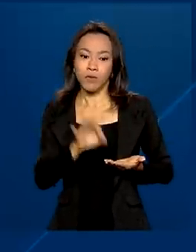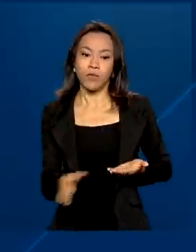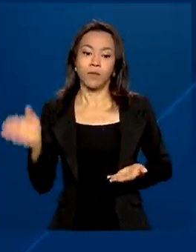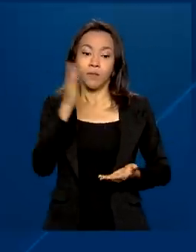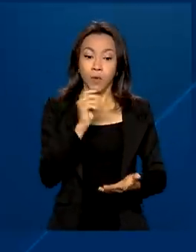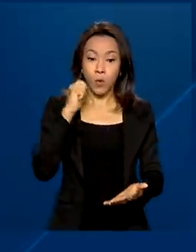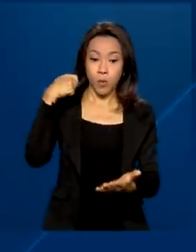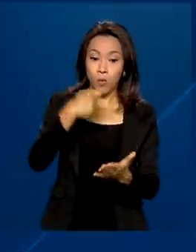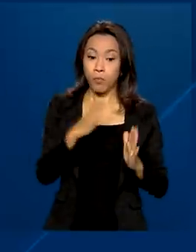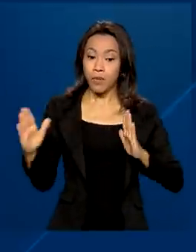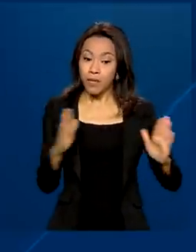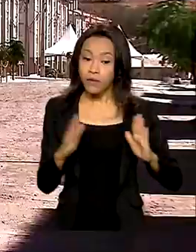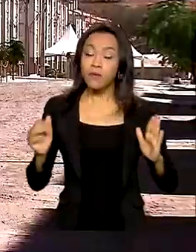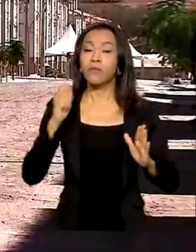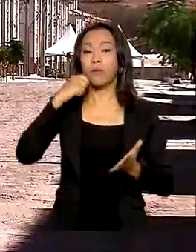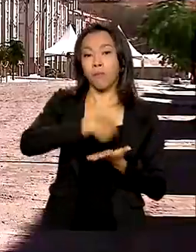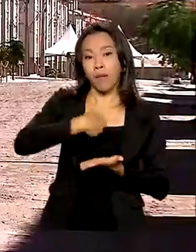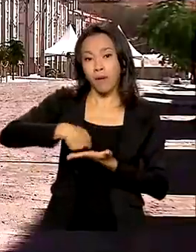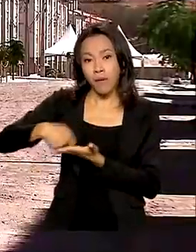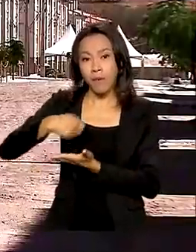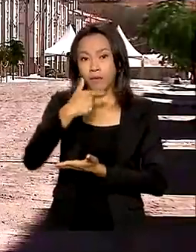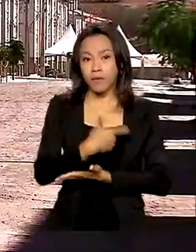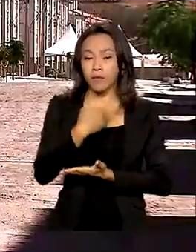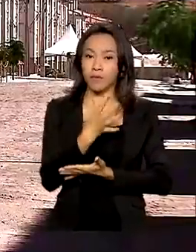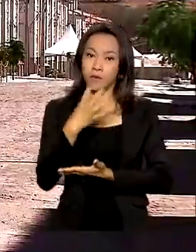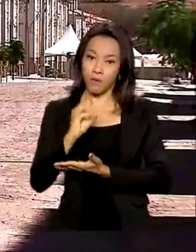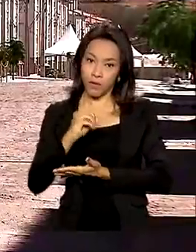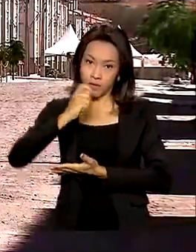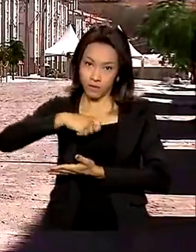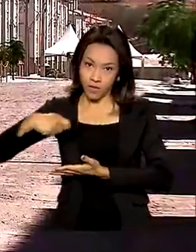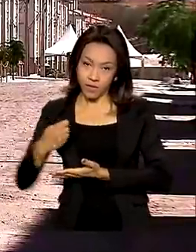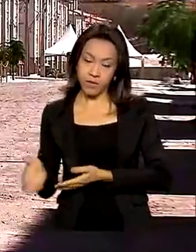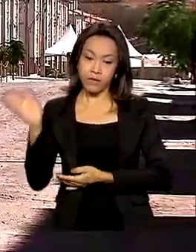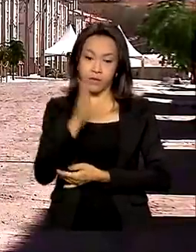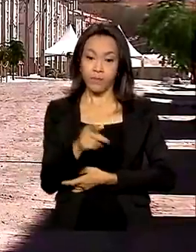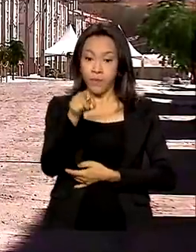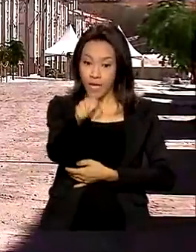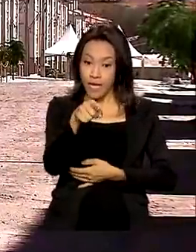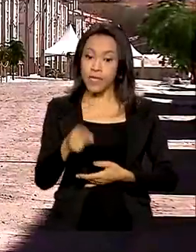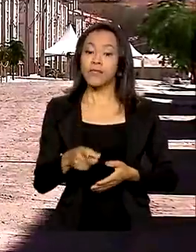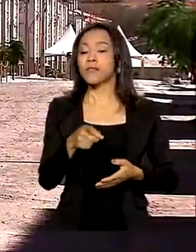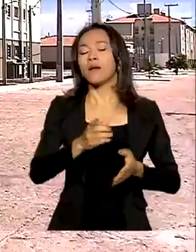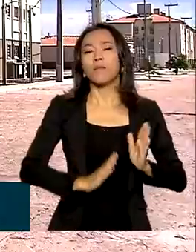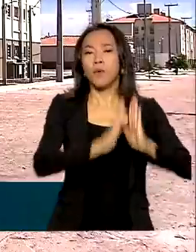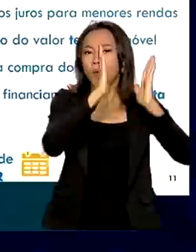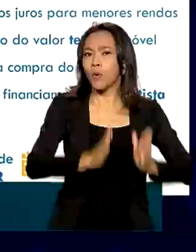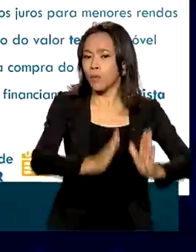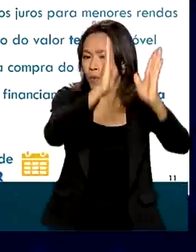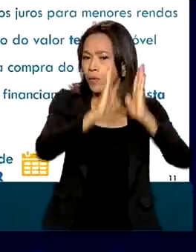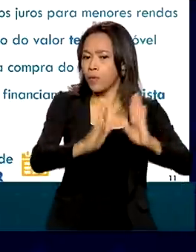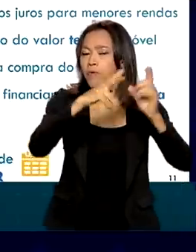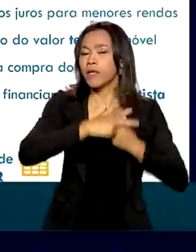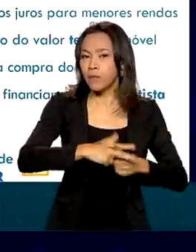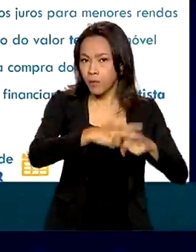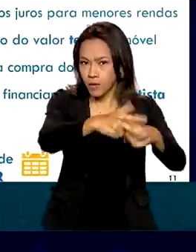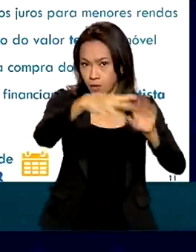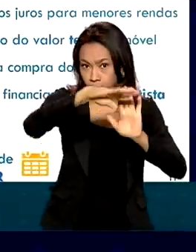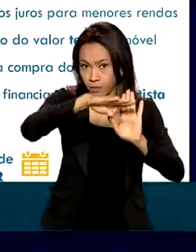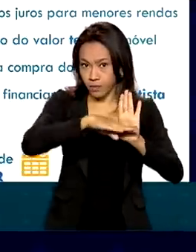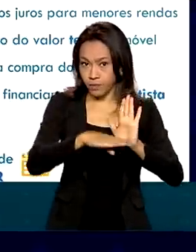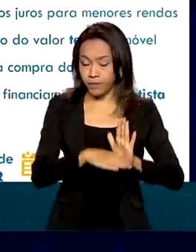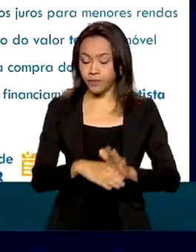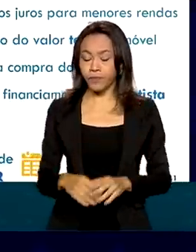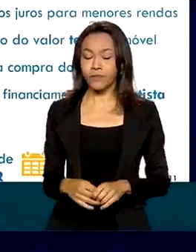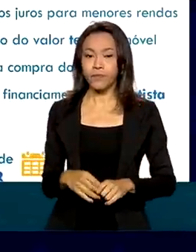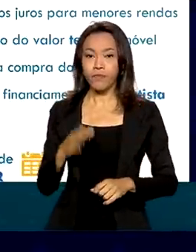240 meses. E em 2022, o Casa Verde Amarela vai passar por ajustes. A gente já teve esses